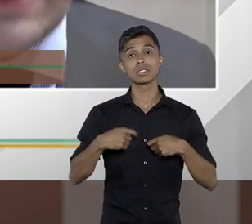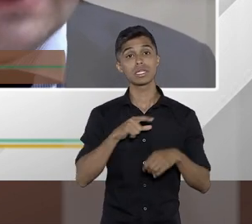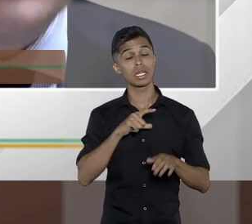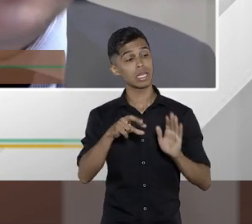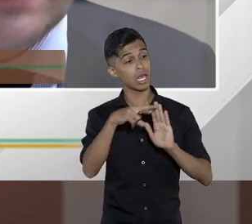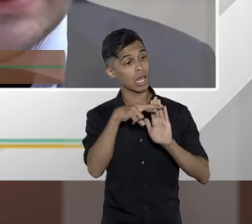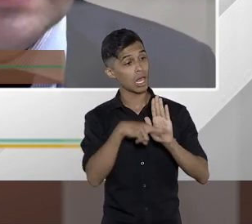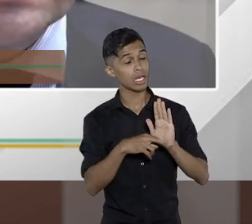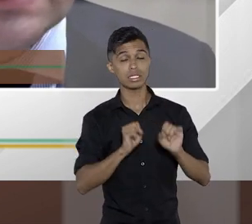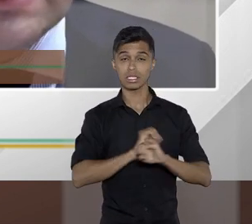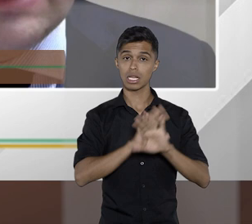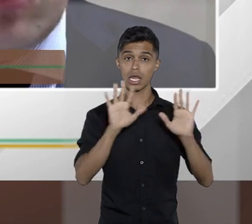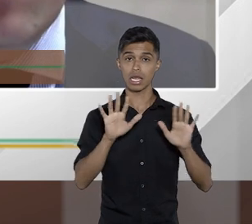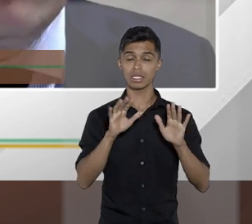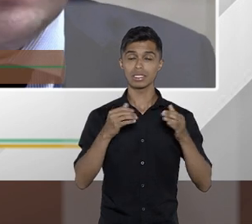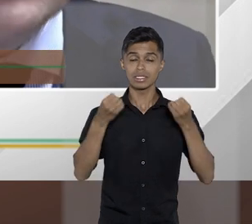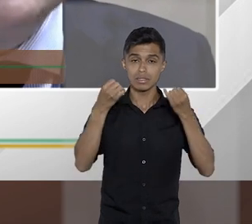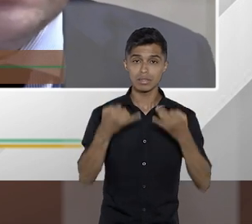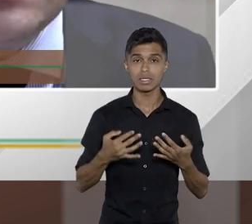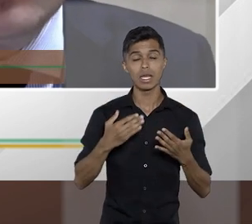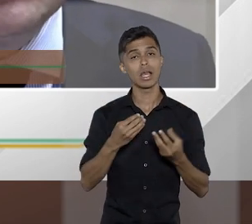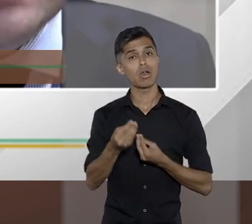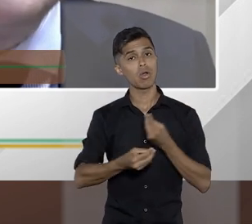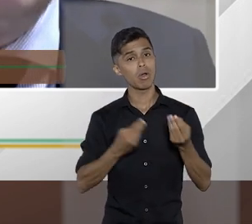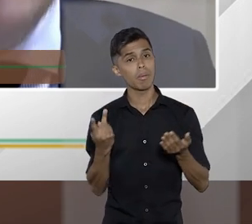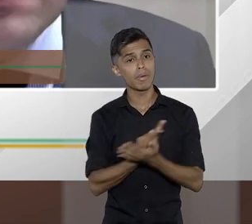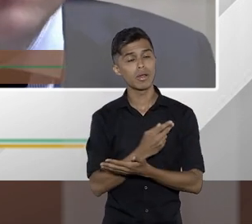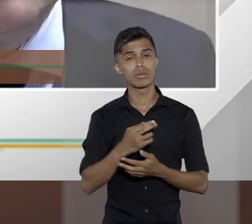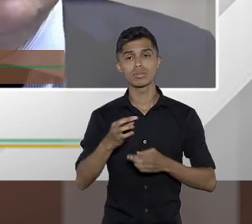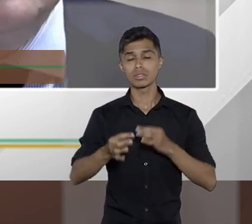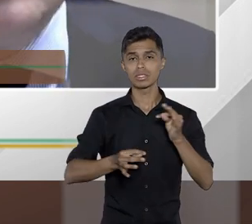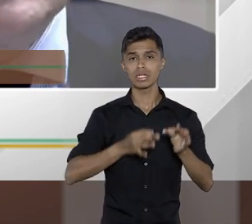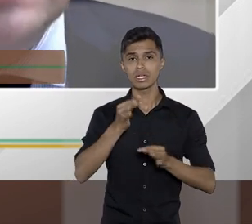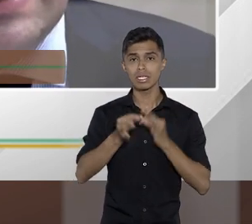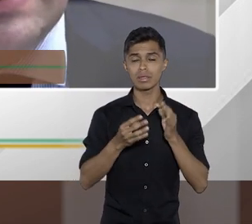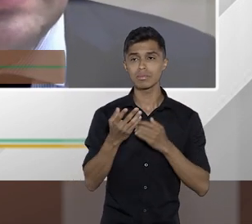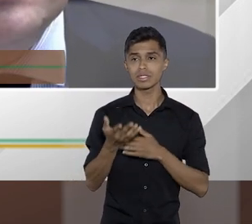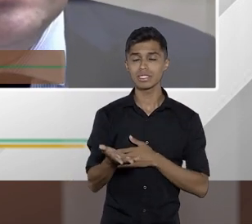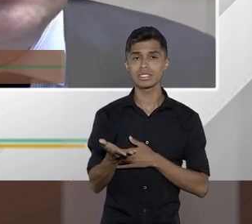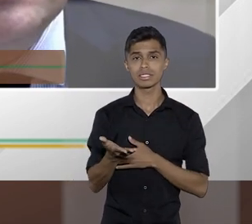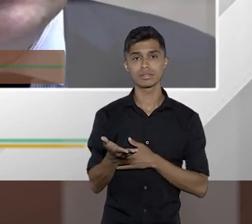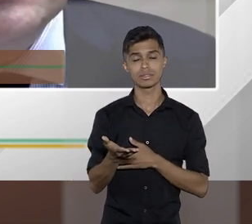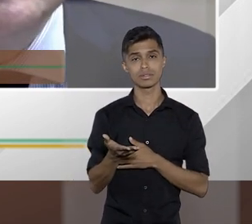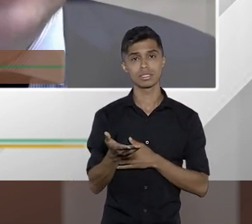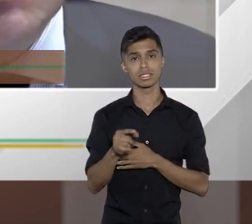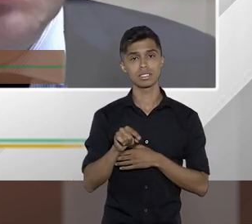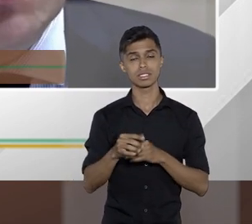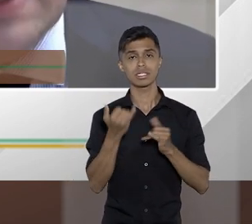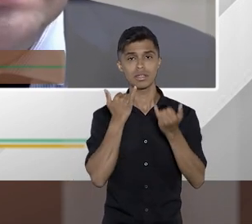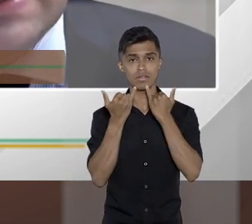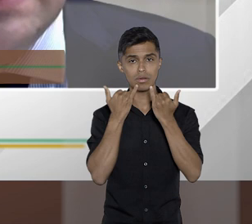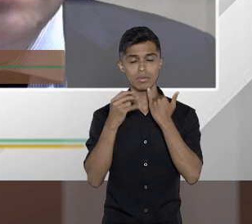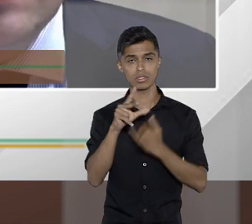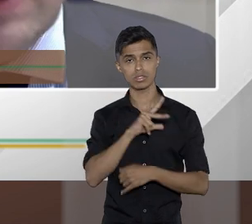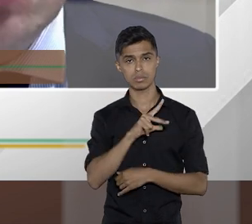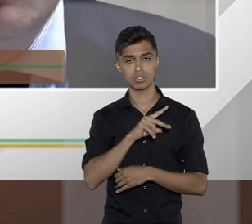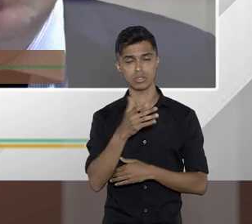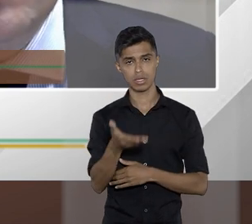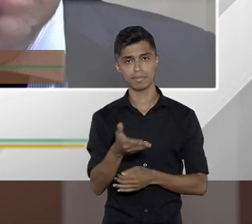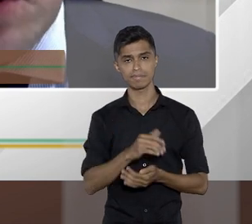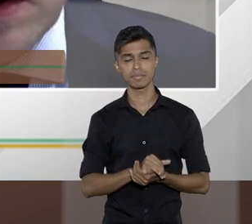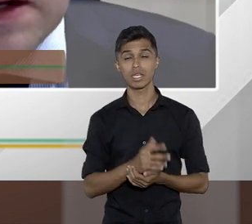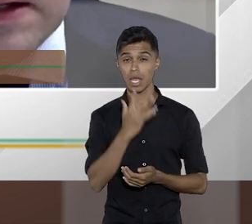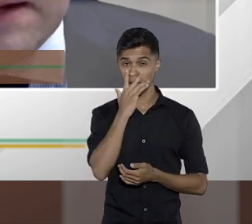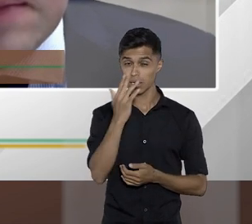colocando regras claras de como vai ser o tratamento dessa desses dados pessoais então